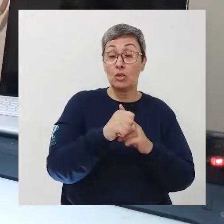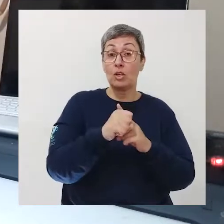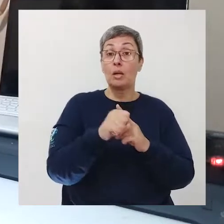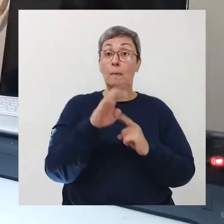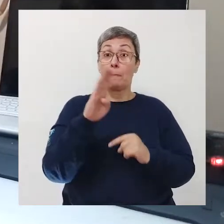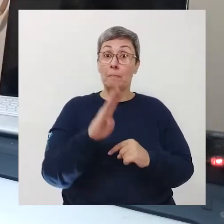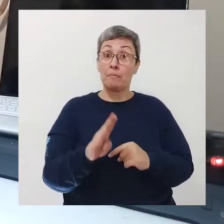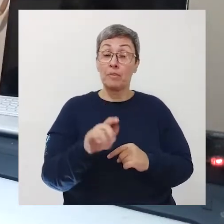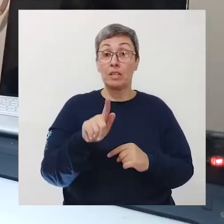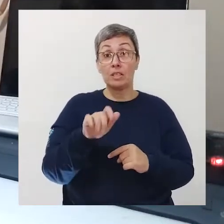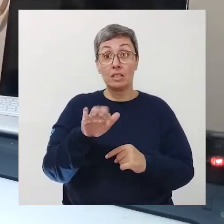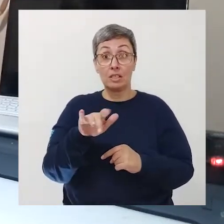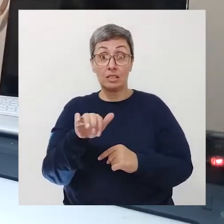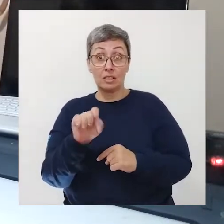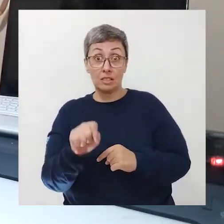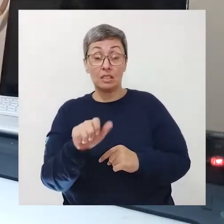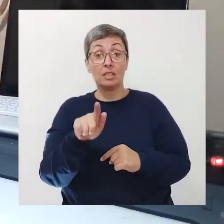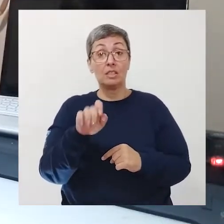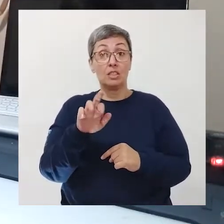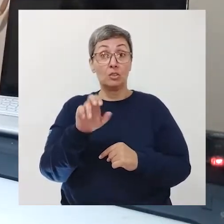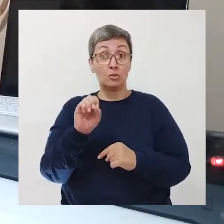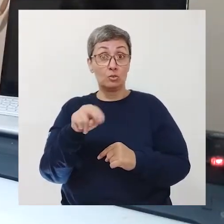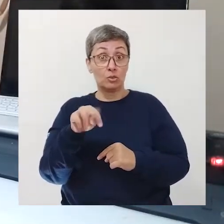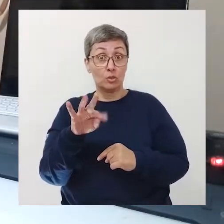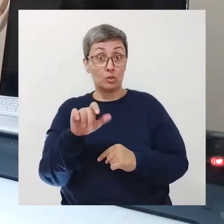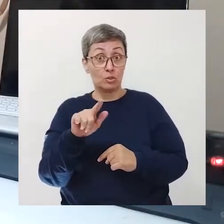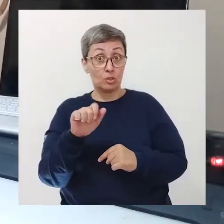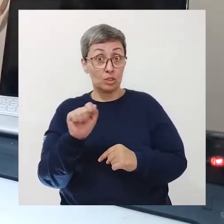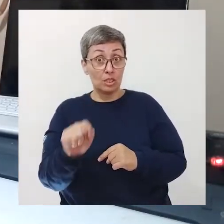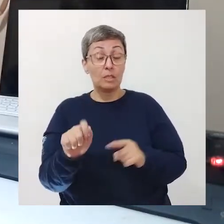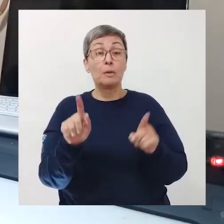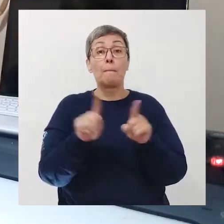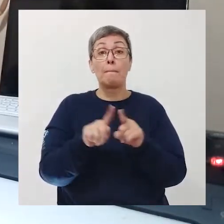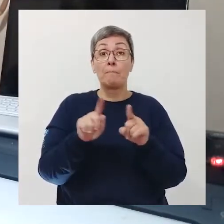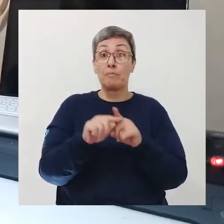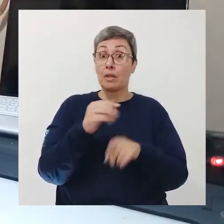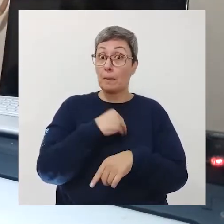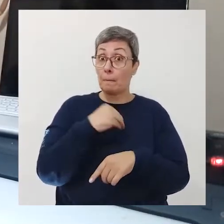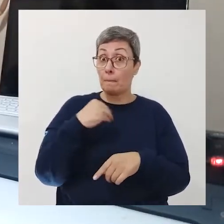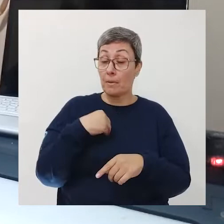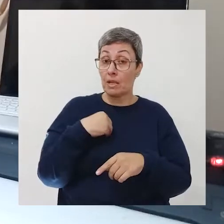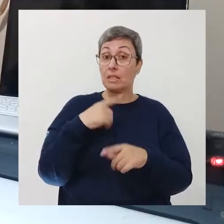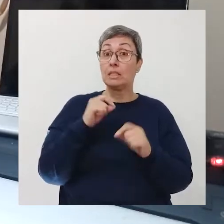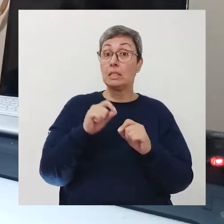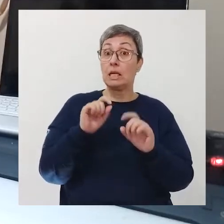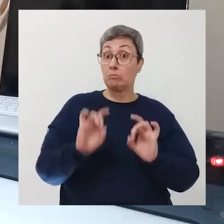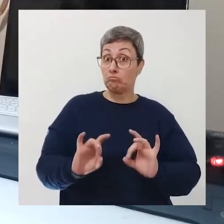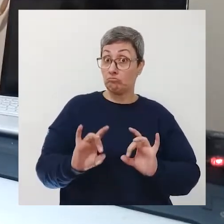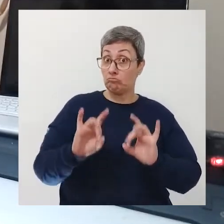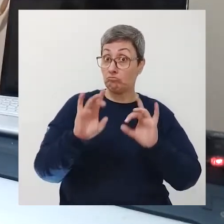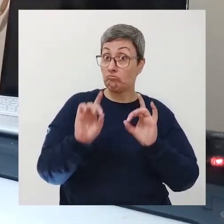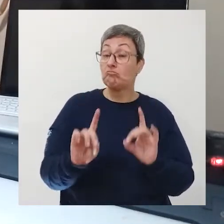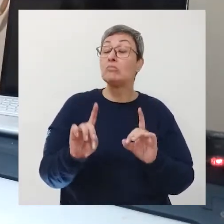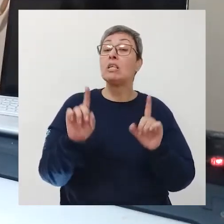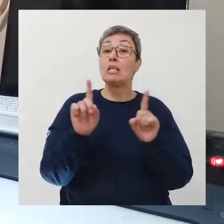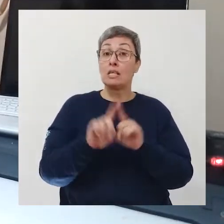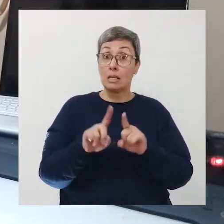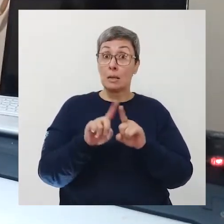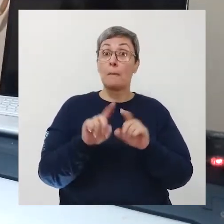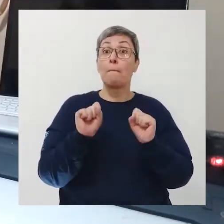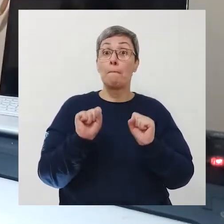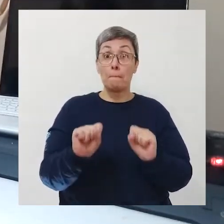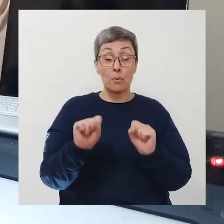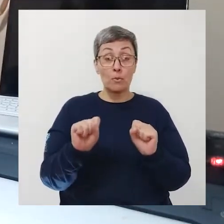geriatria e gerontologia ele esse médico esse especialista ou geriatra ele